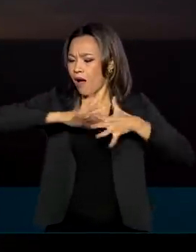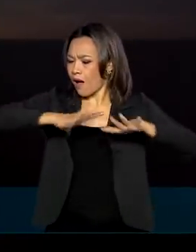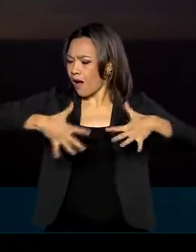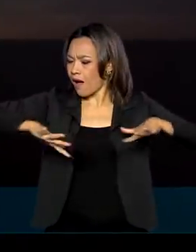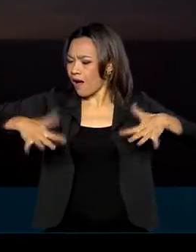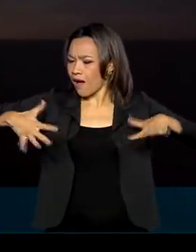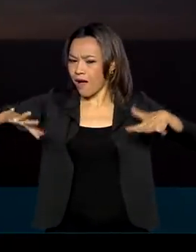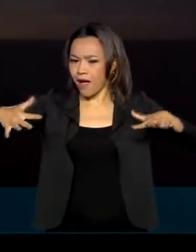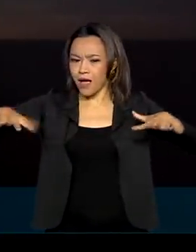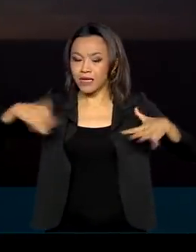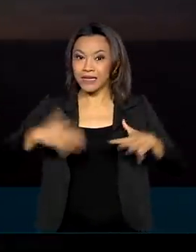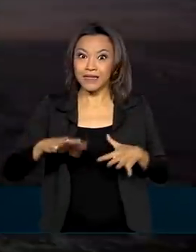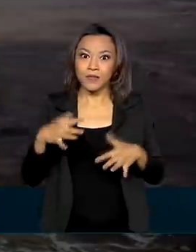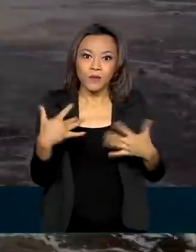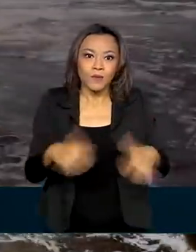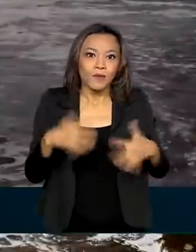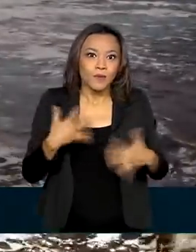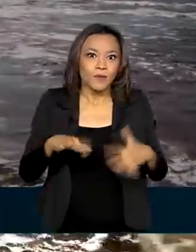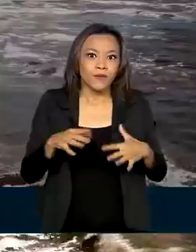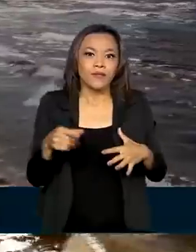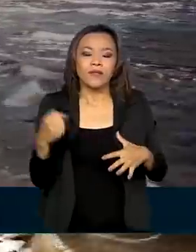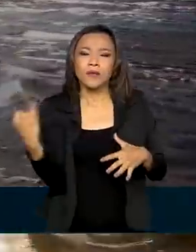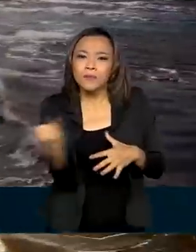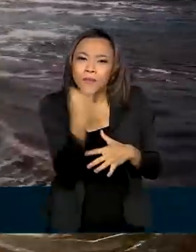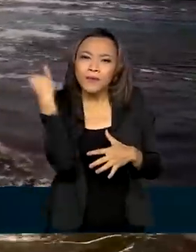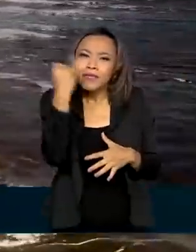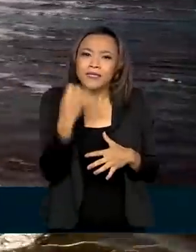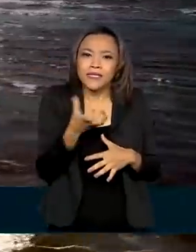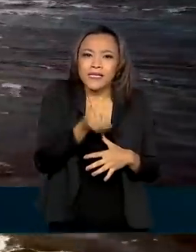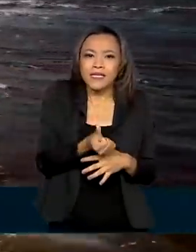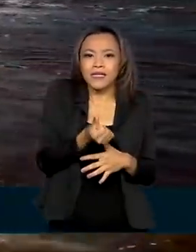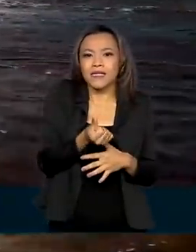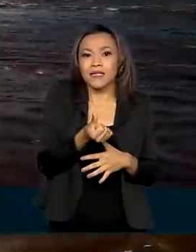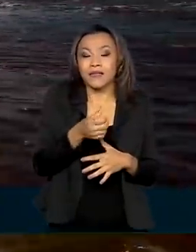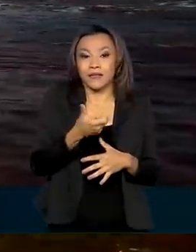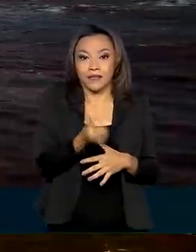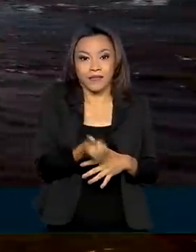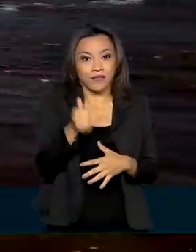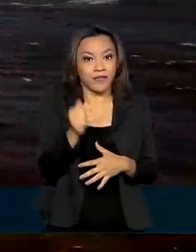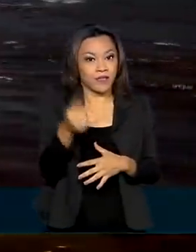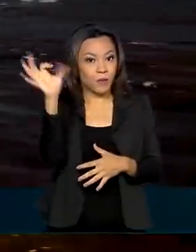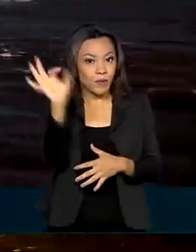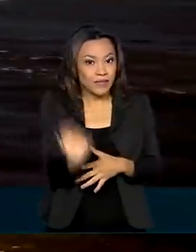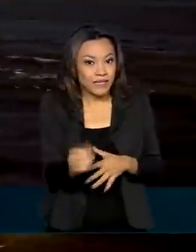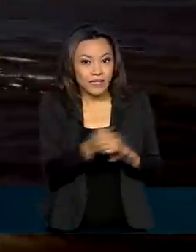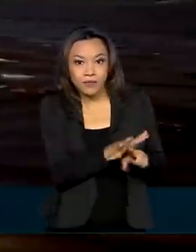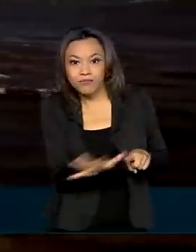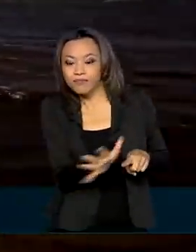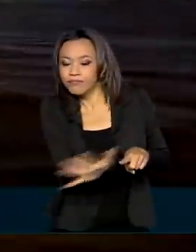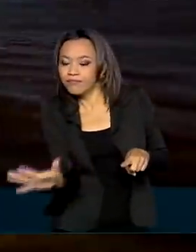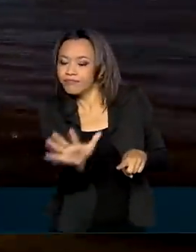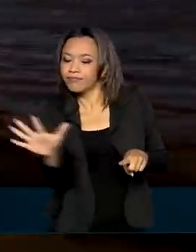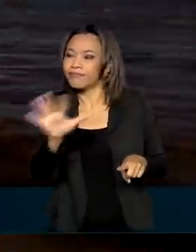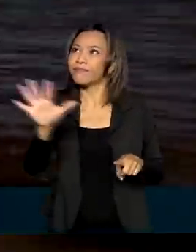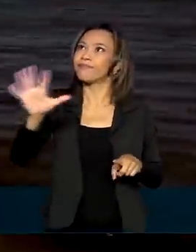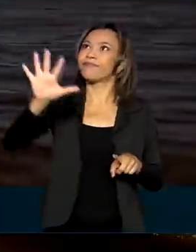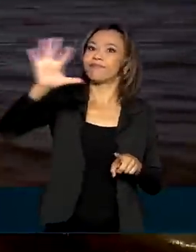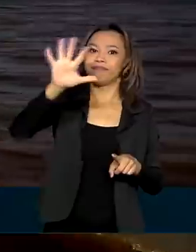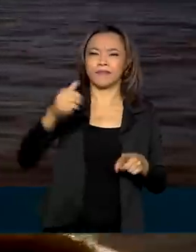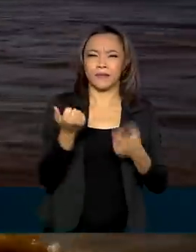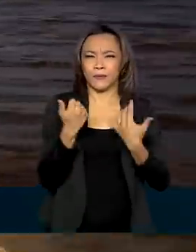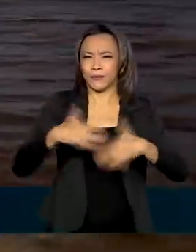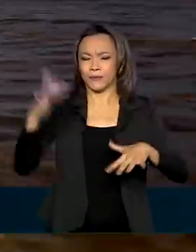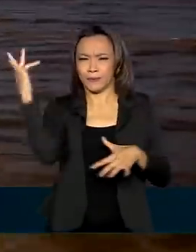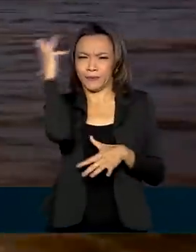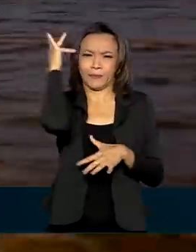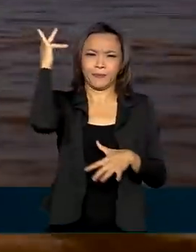5,7 milhões de quilômetros quadrados, 67% nossa área continental, e com enormes riquezas